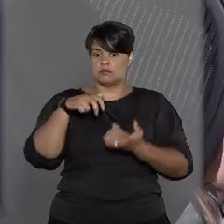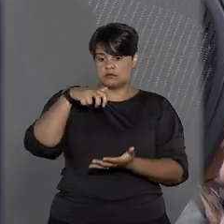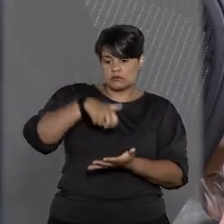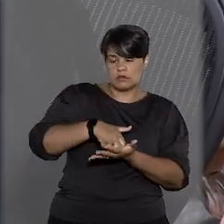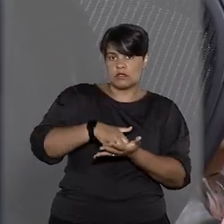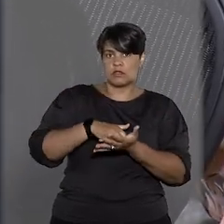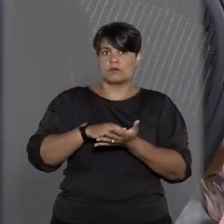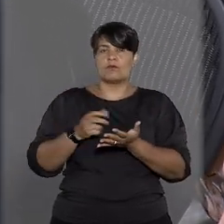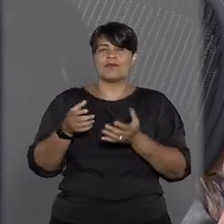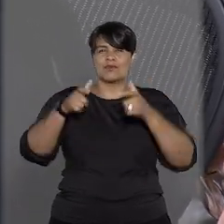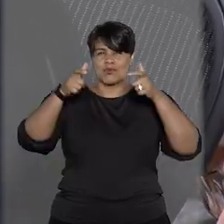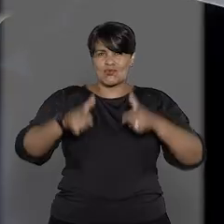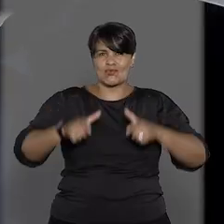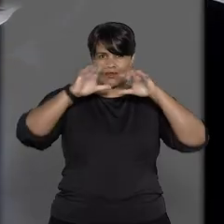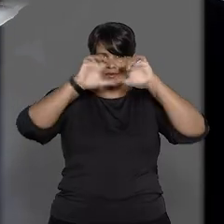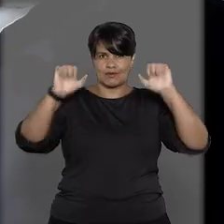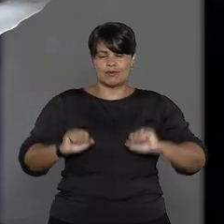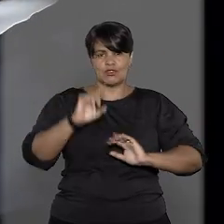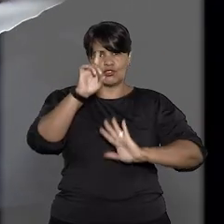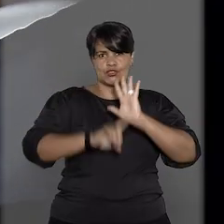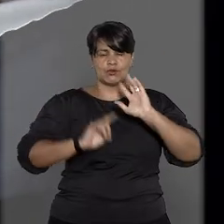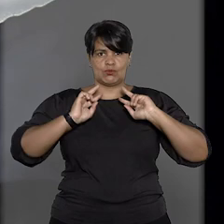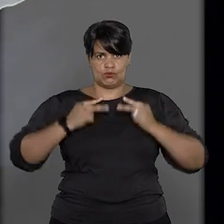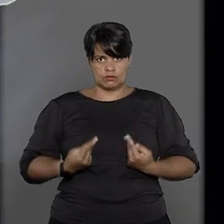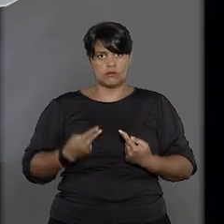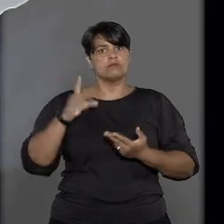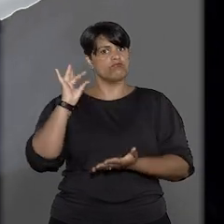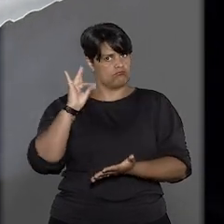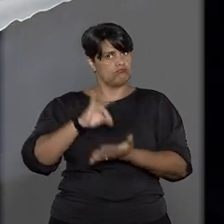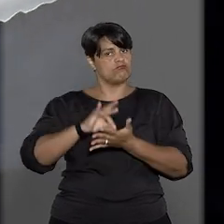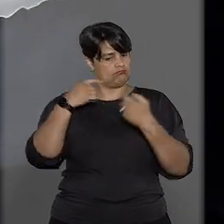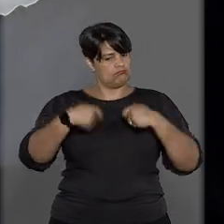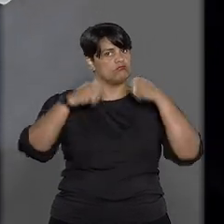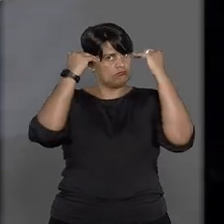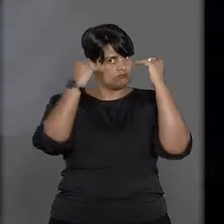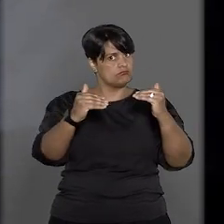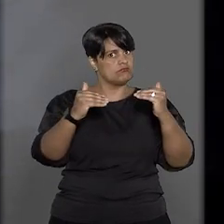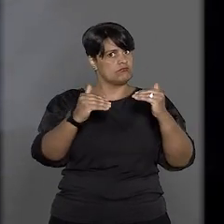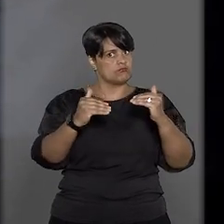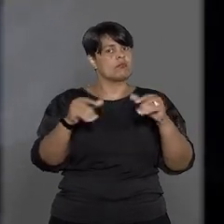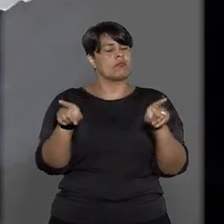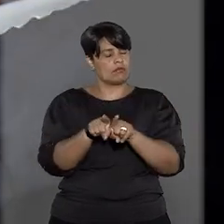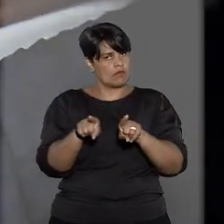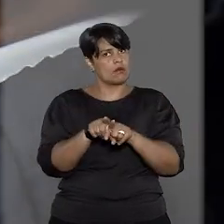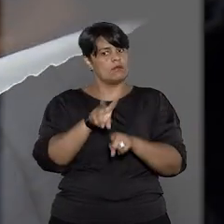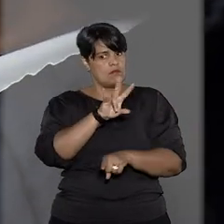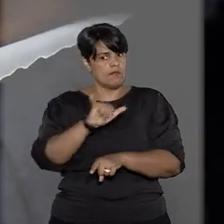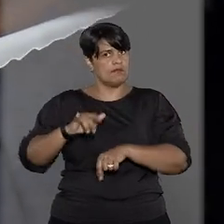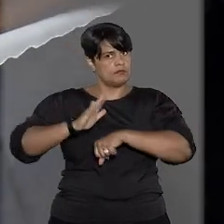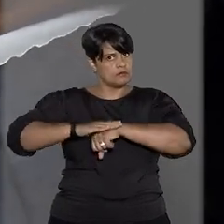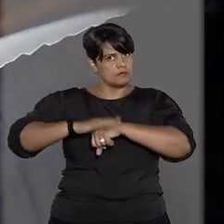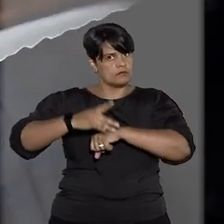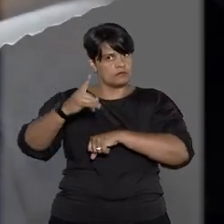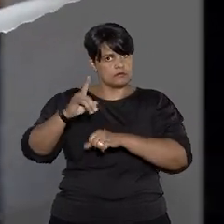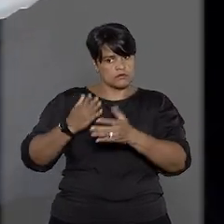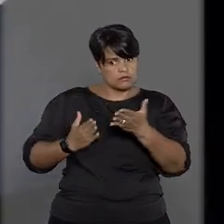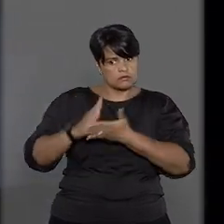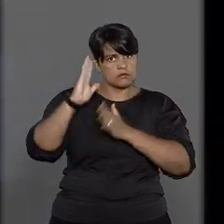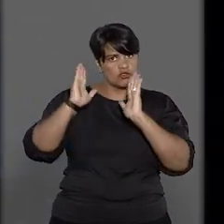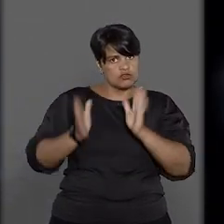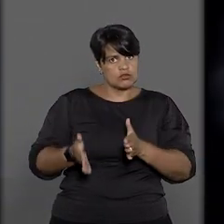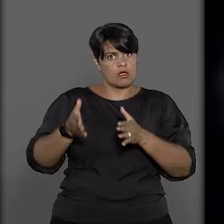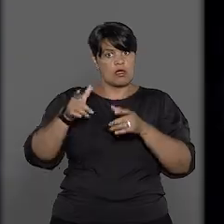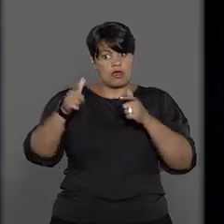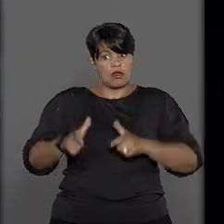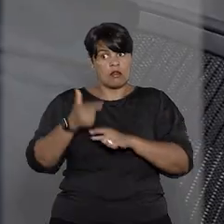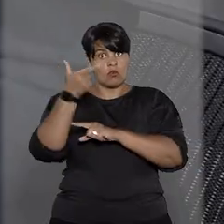pela Corte de Direitos Humanos têm eficácia obrigatória e vinculante, além de produzir autoridade de coisa julgada